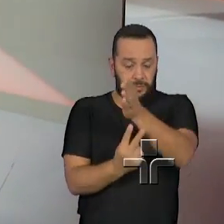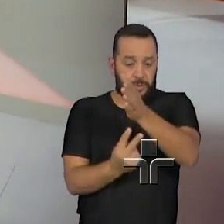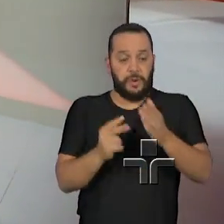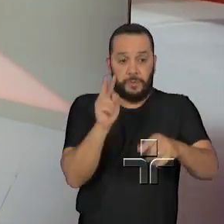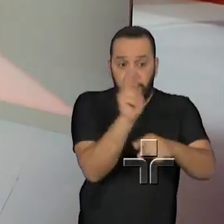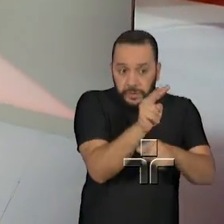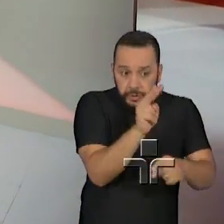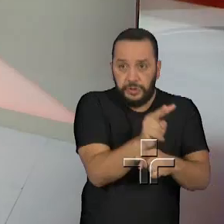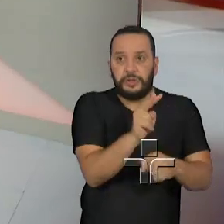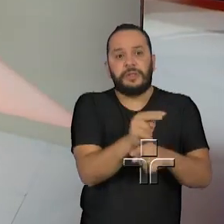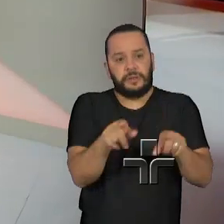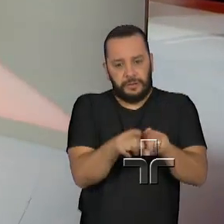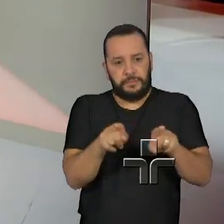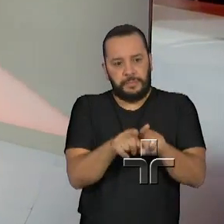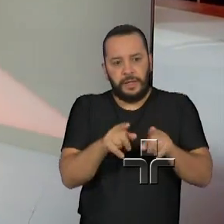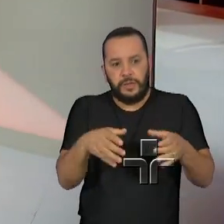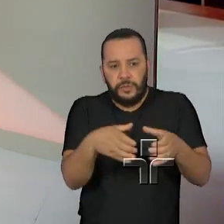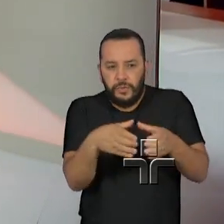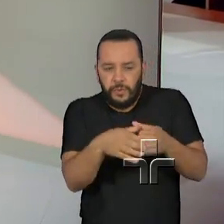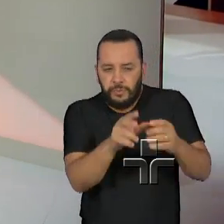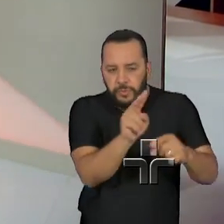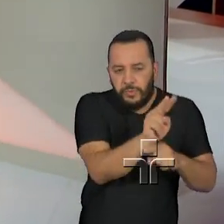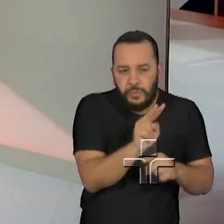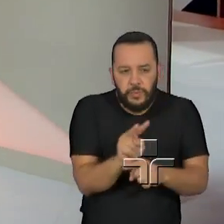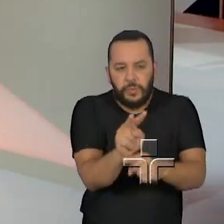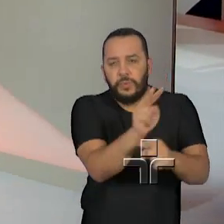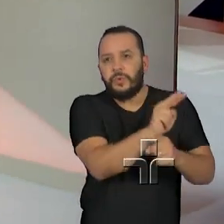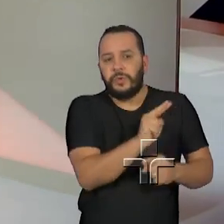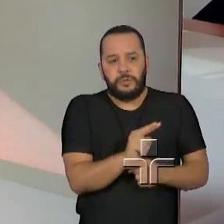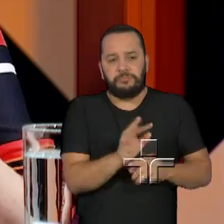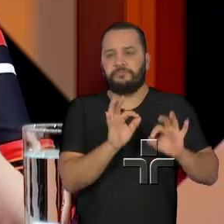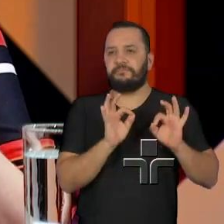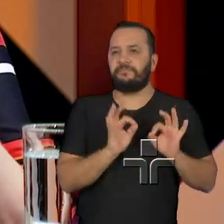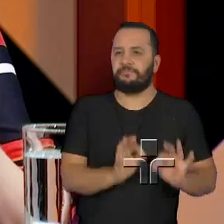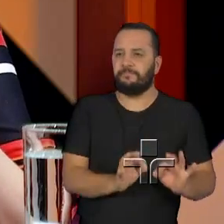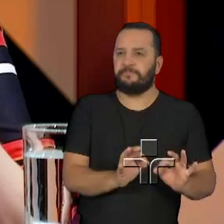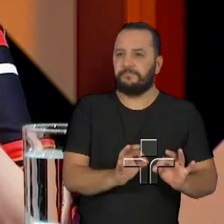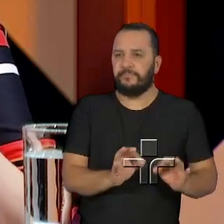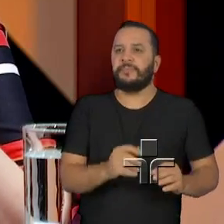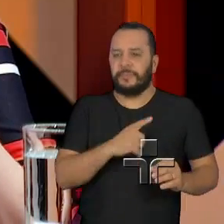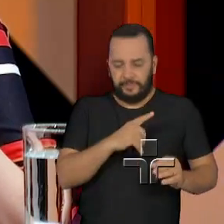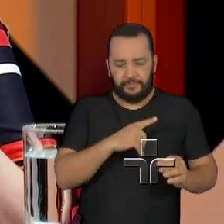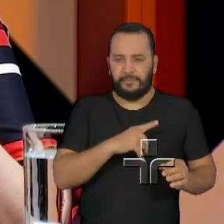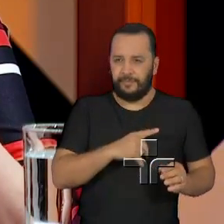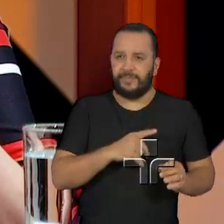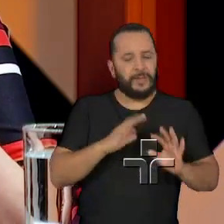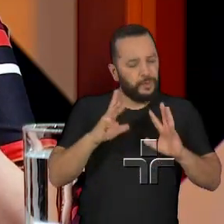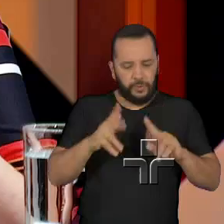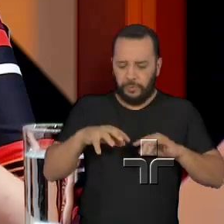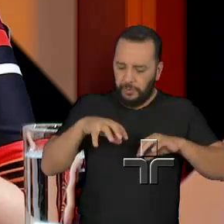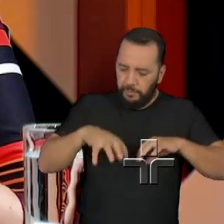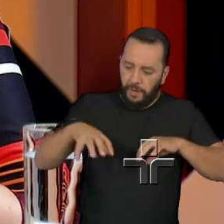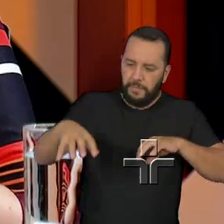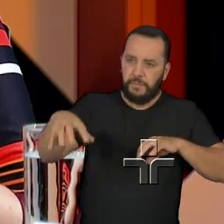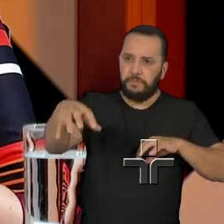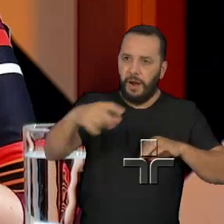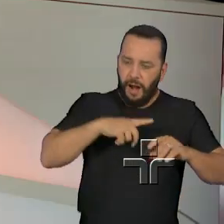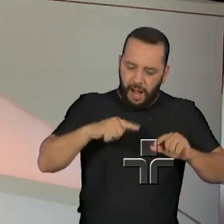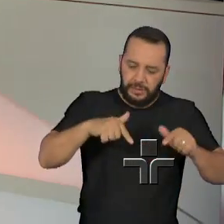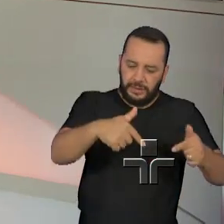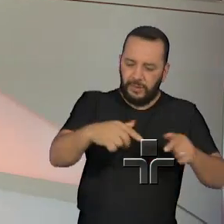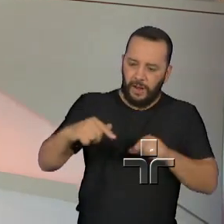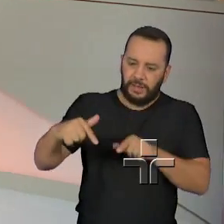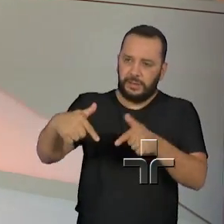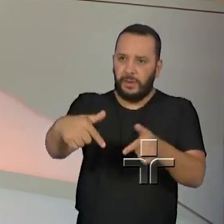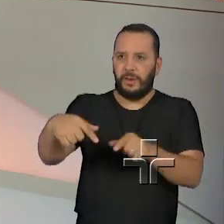na tutela coletiva e quando isso funciona adequadamente na engrenagem com cada entidade fazendo a sua parte,